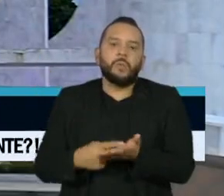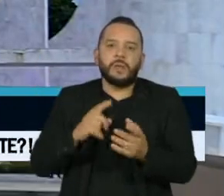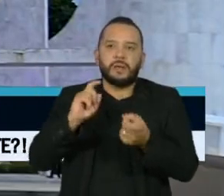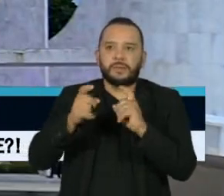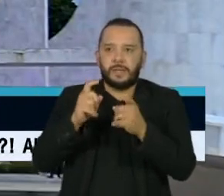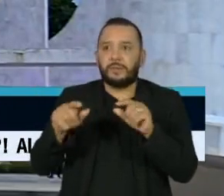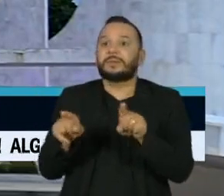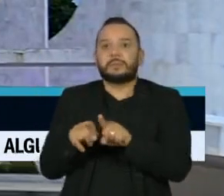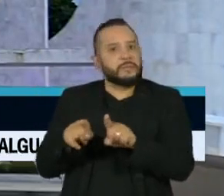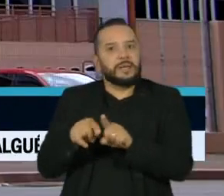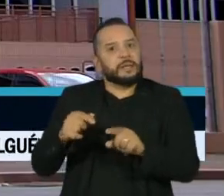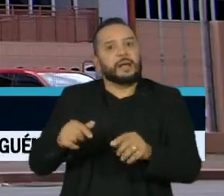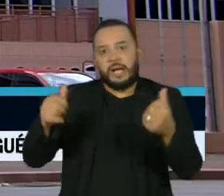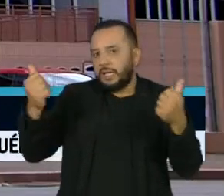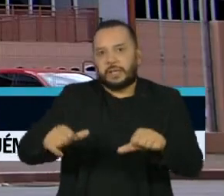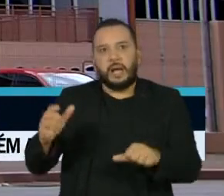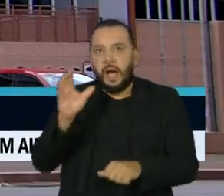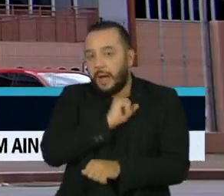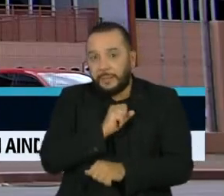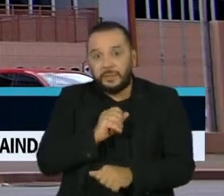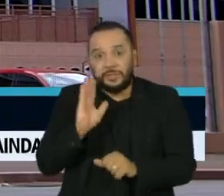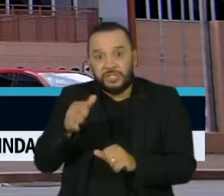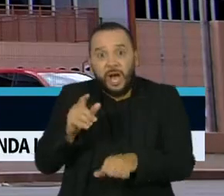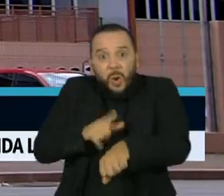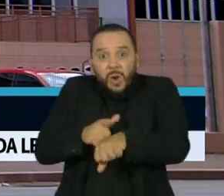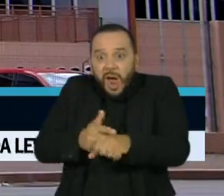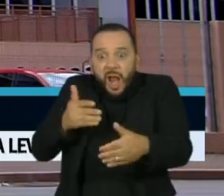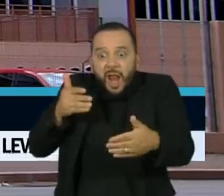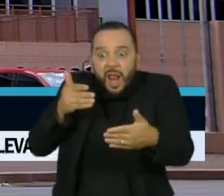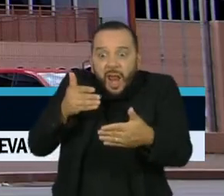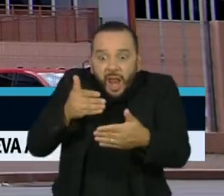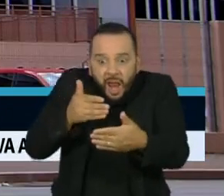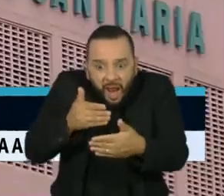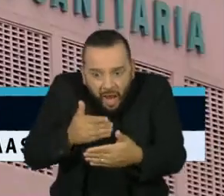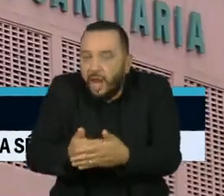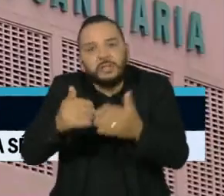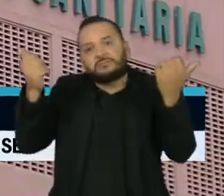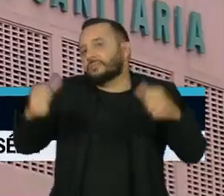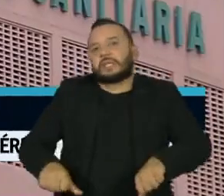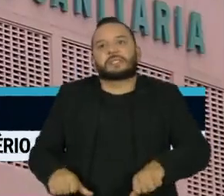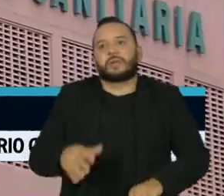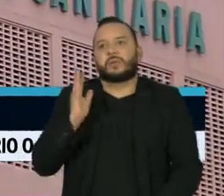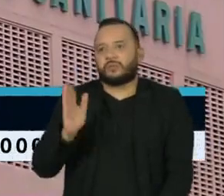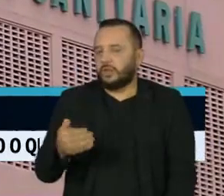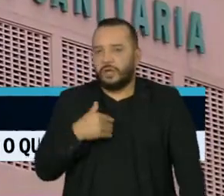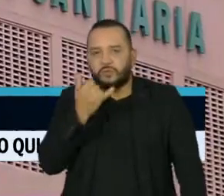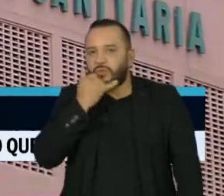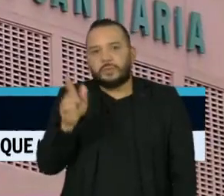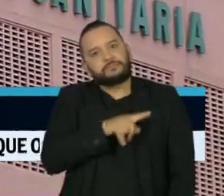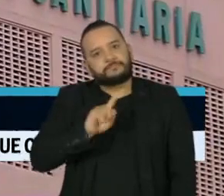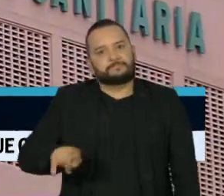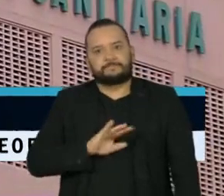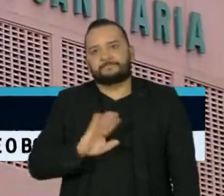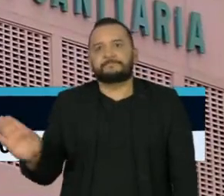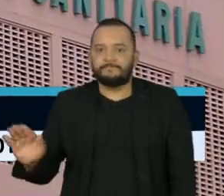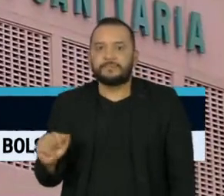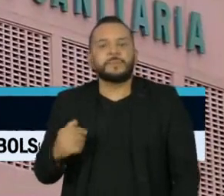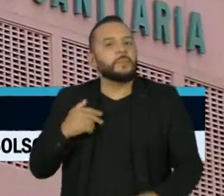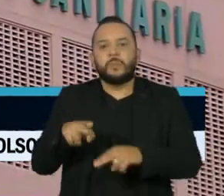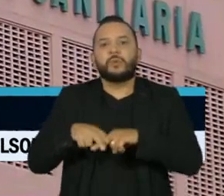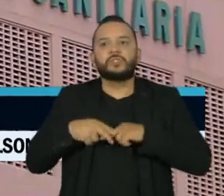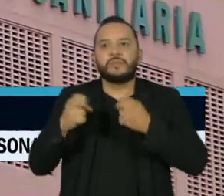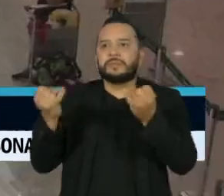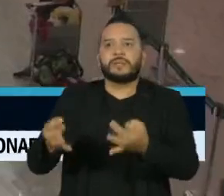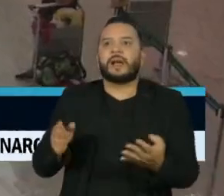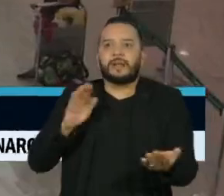cancelamento foi bem mais rápido. Momentos antes de acontecer, a Anvisa foi avisada que o compromisso não aconteceria. Nenhum motivo